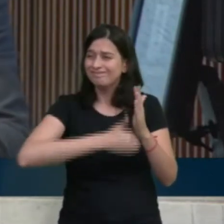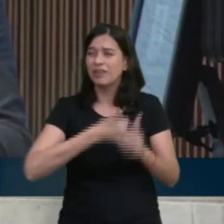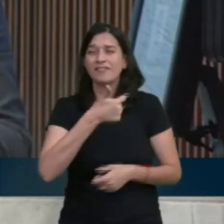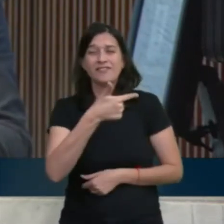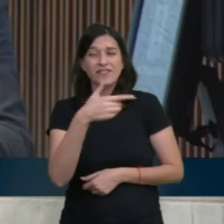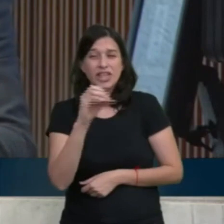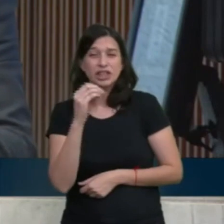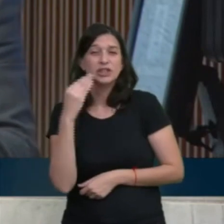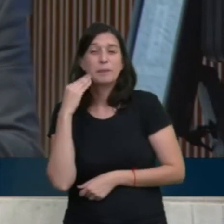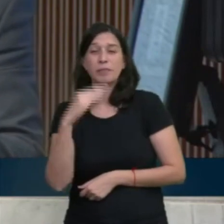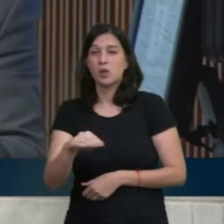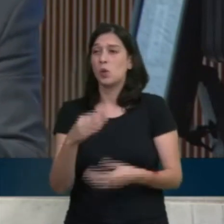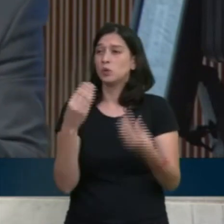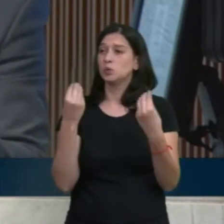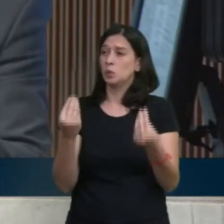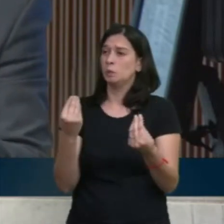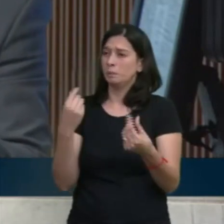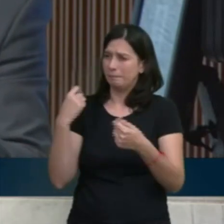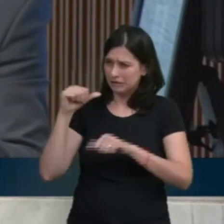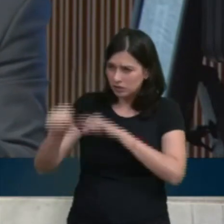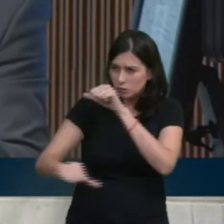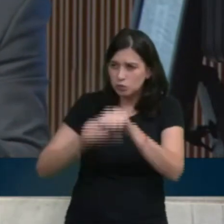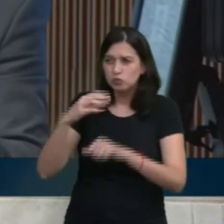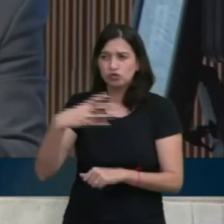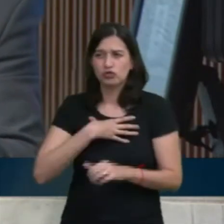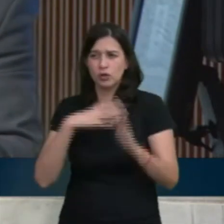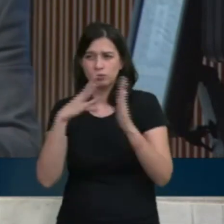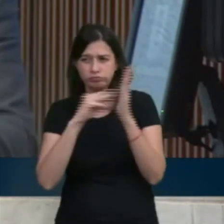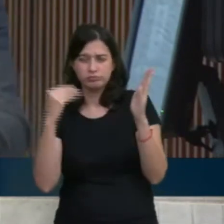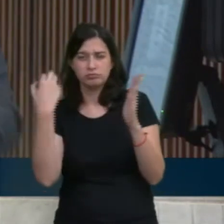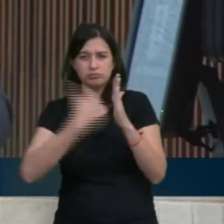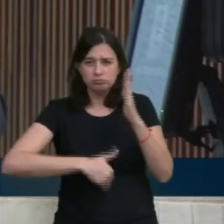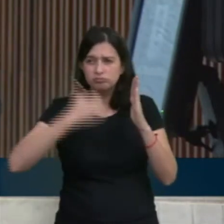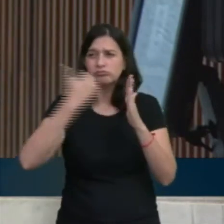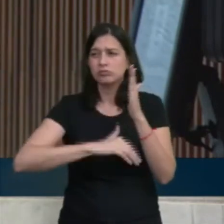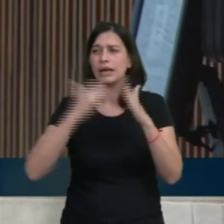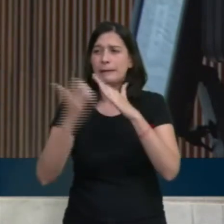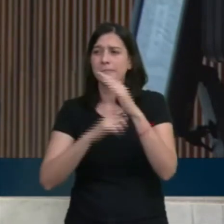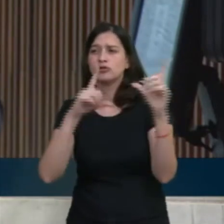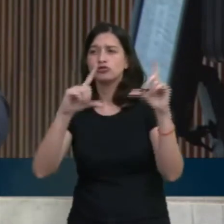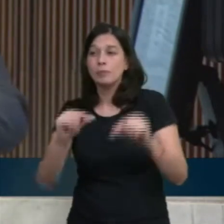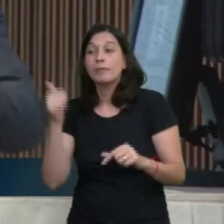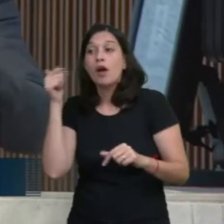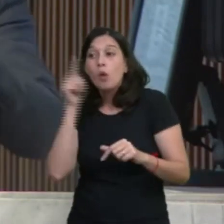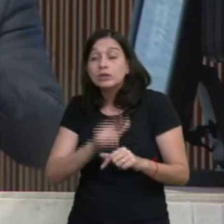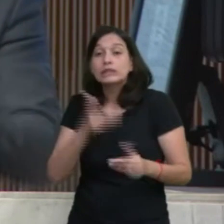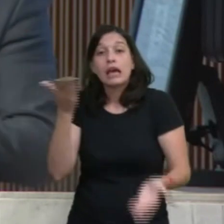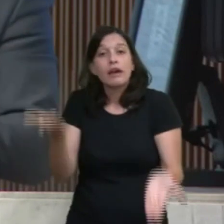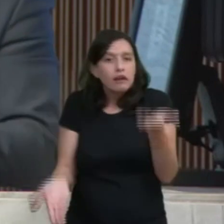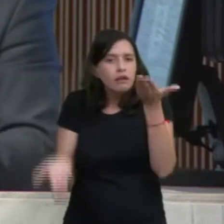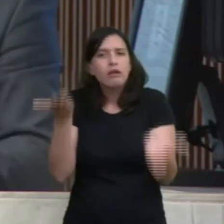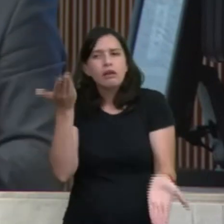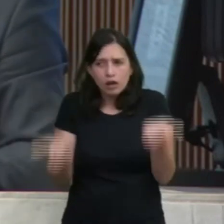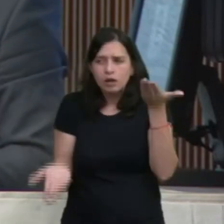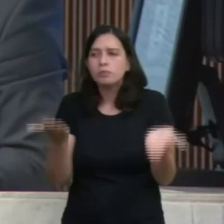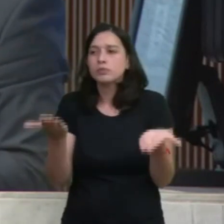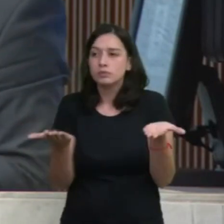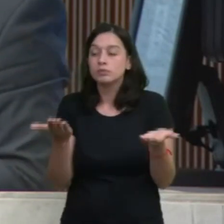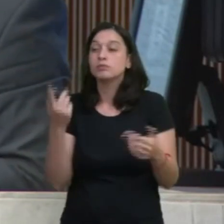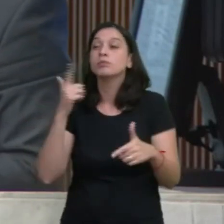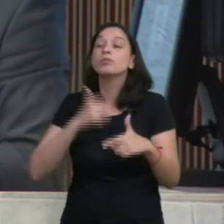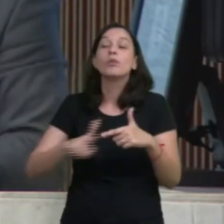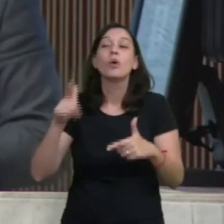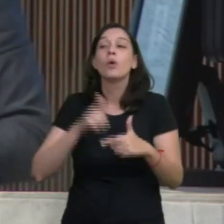bastava uma reforma no modelo de renúncia, nós conseguiríamos o aumento. Mas o problema é que as